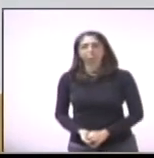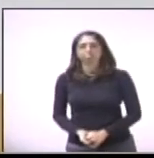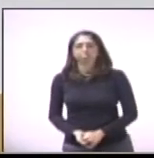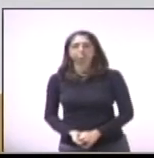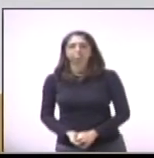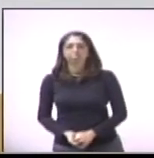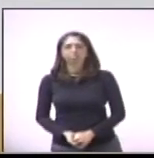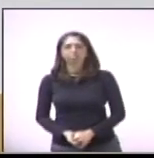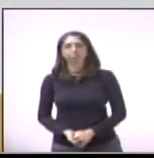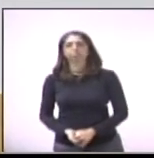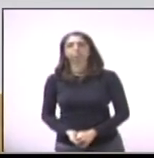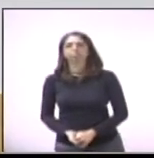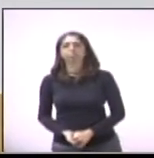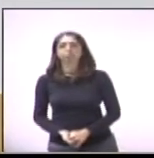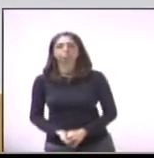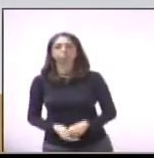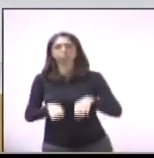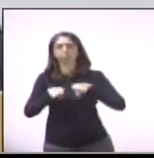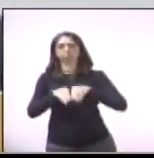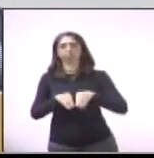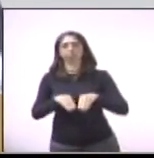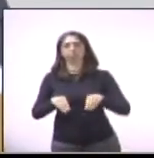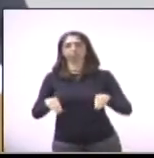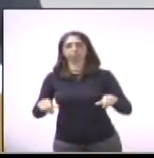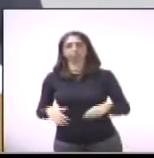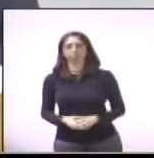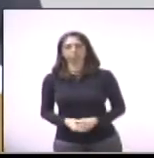Com a palavra, vereador Danilo Barros.